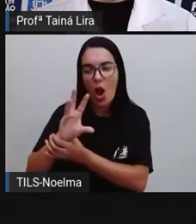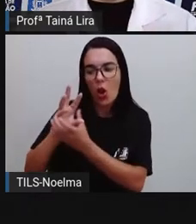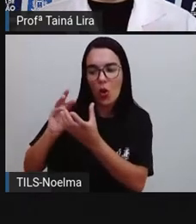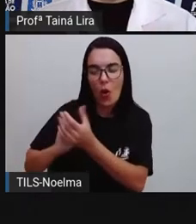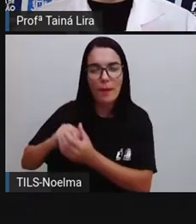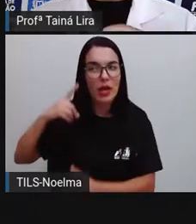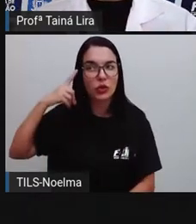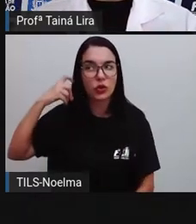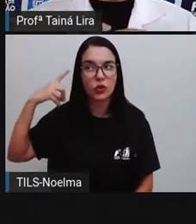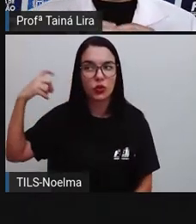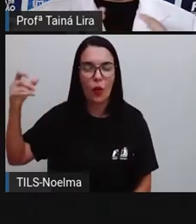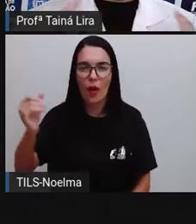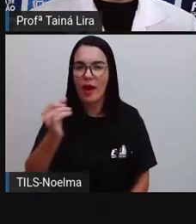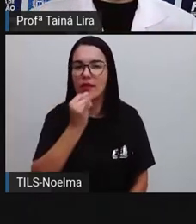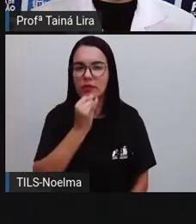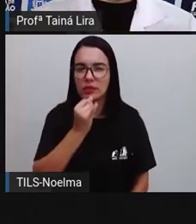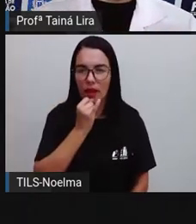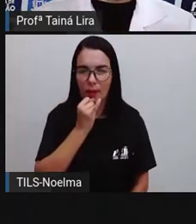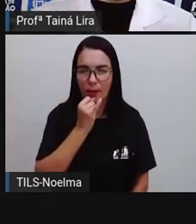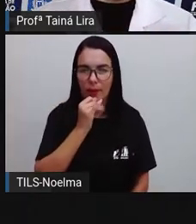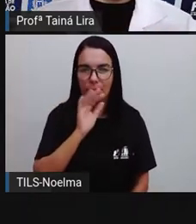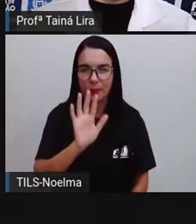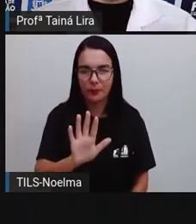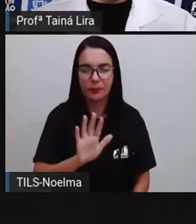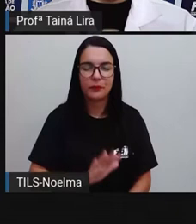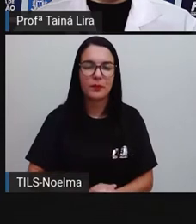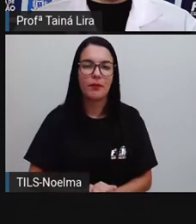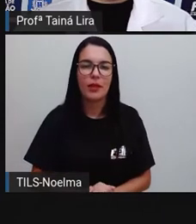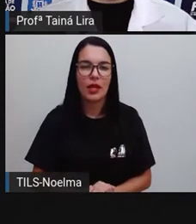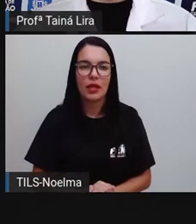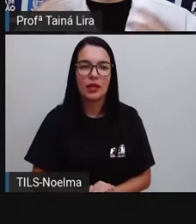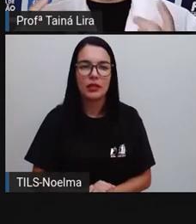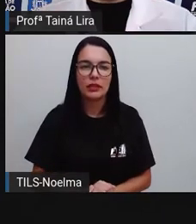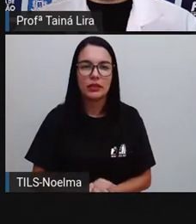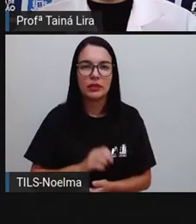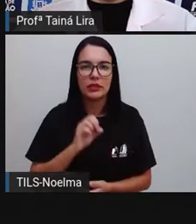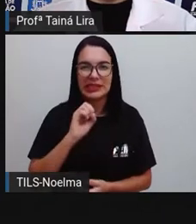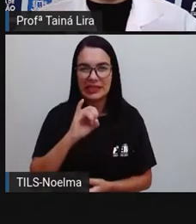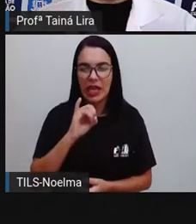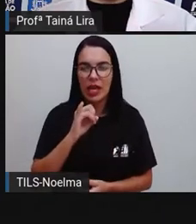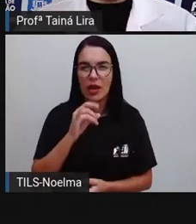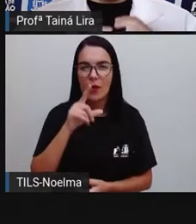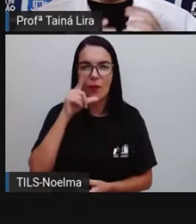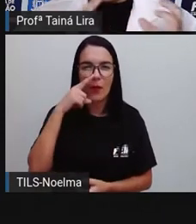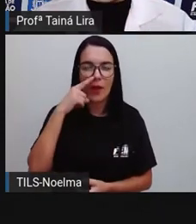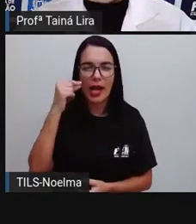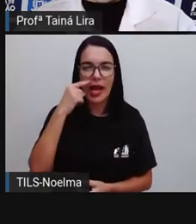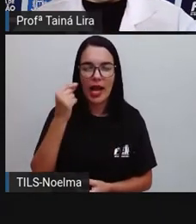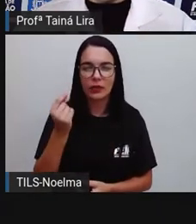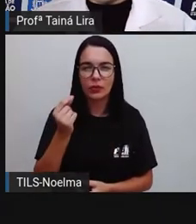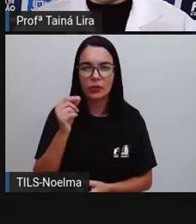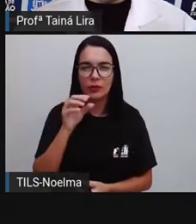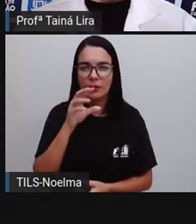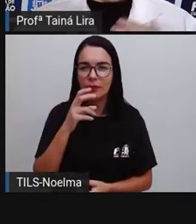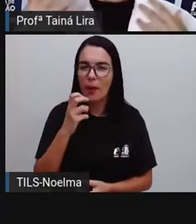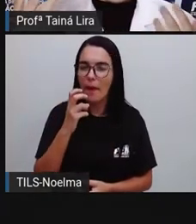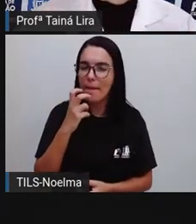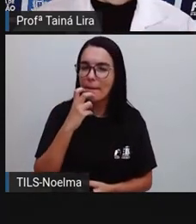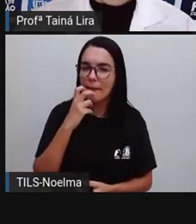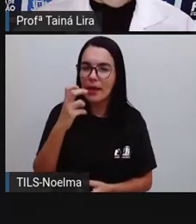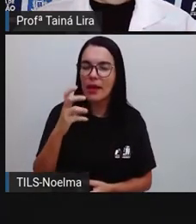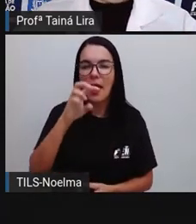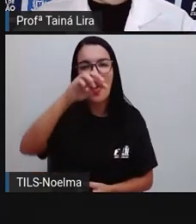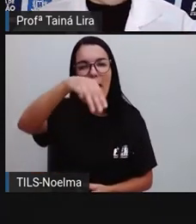Por exemplo, eu coloco ali na minha história em quadrinhos a imitação de um gato miando. Então, eu coloco miau, é uma